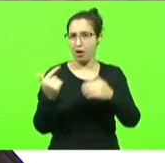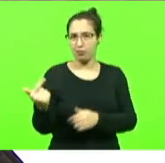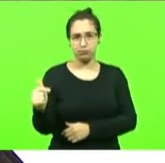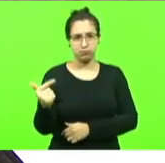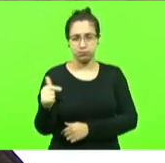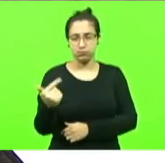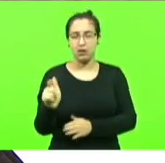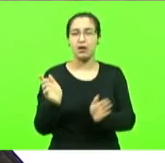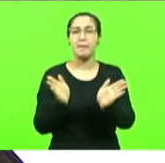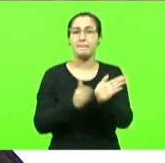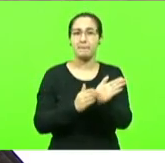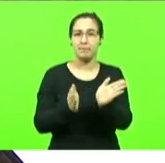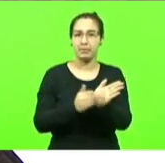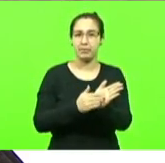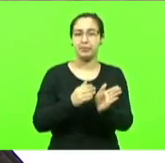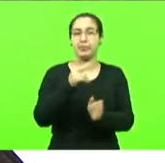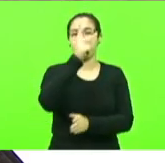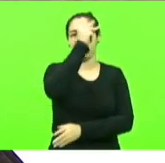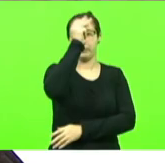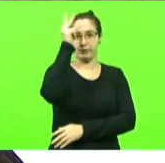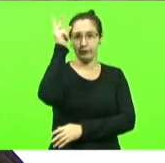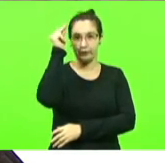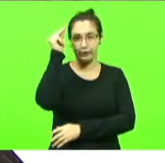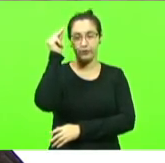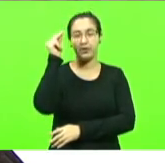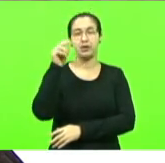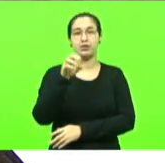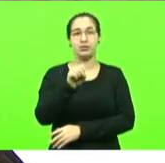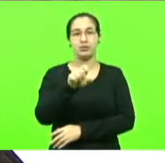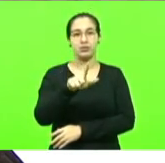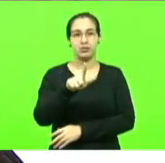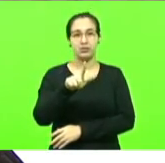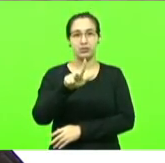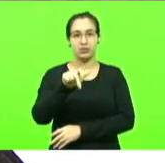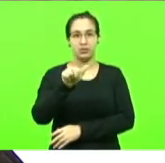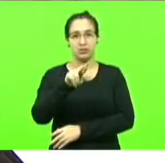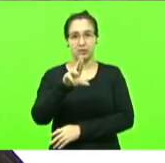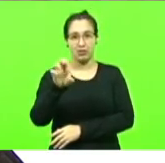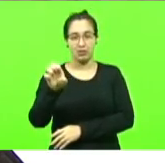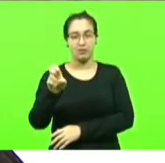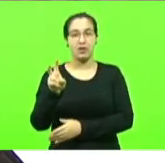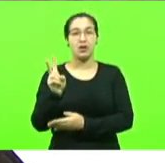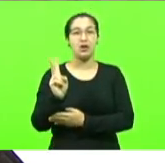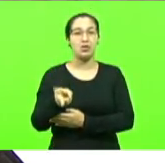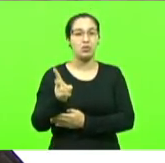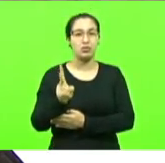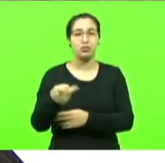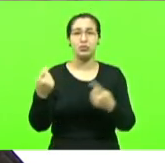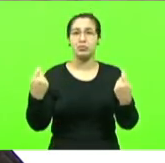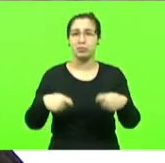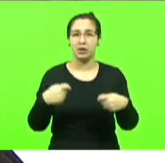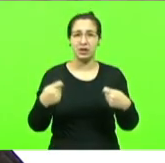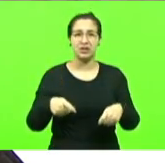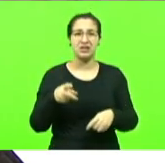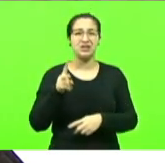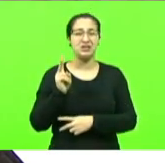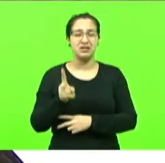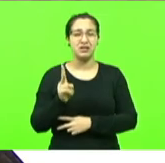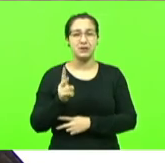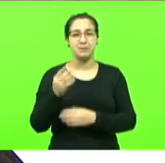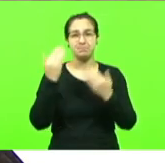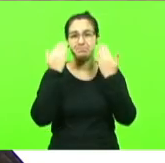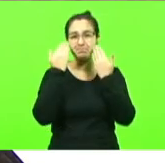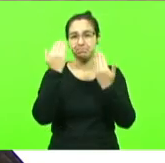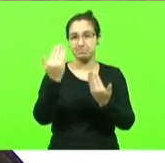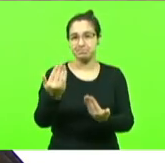Crésio Salvaro pela atitude e que isso se torne comum na nossa educação em Santa Catarina obrigado